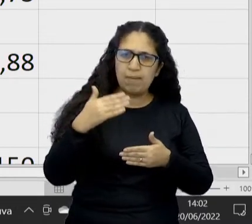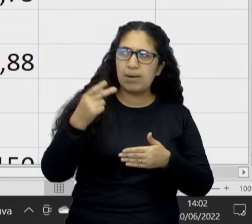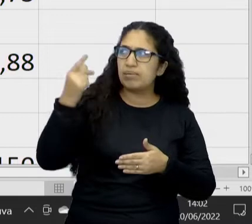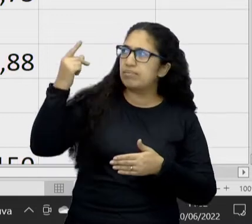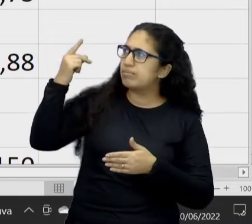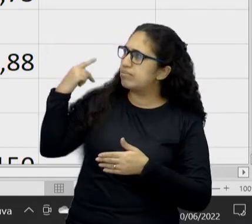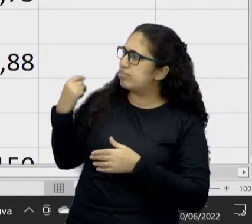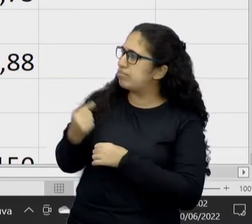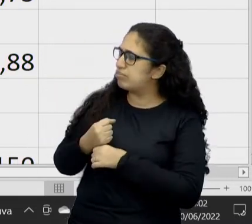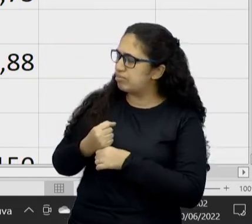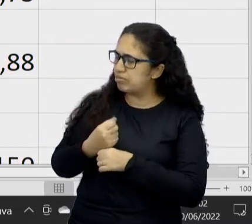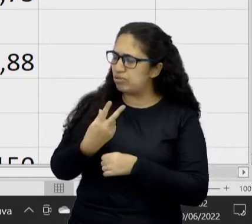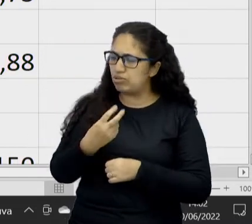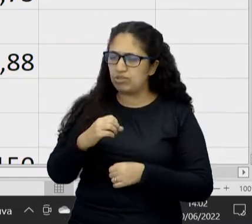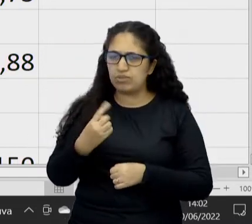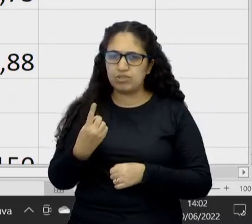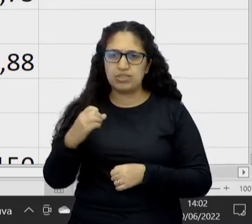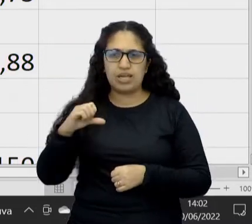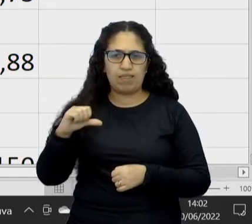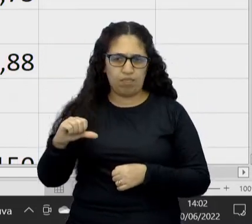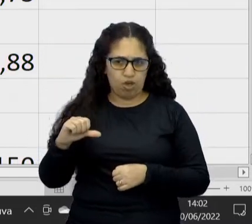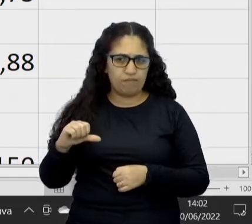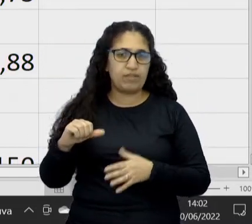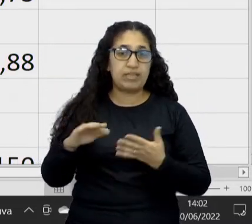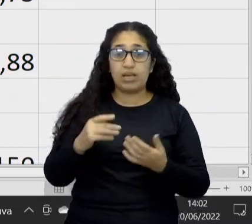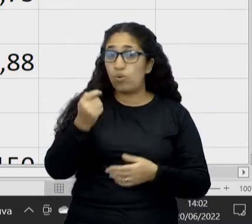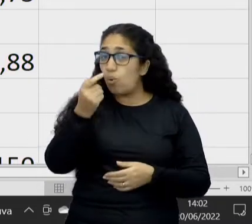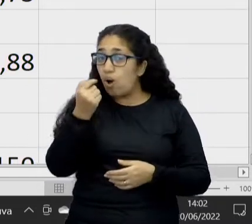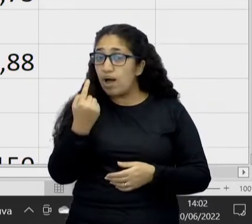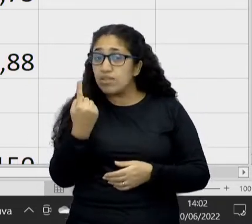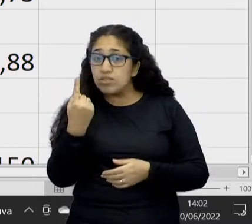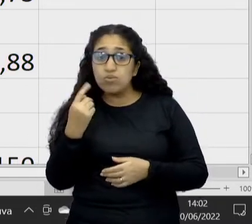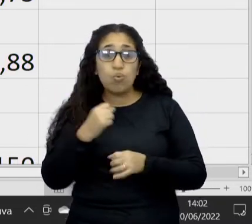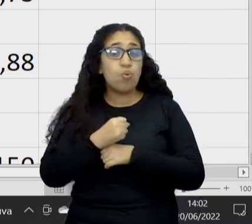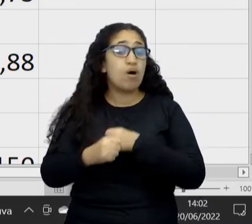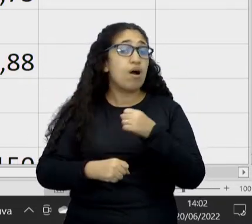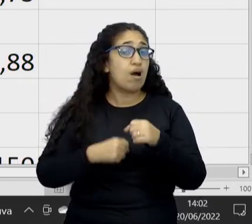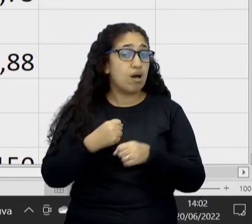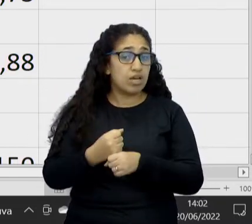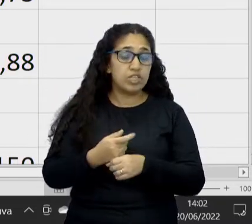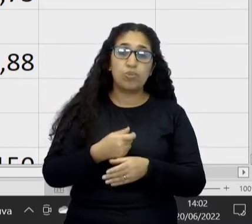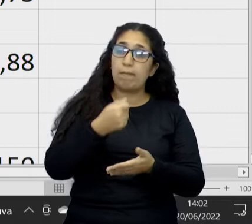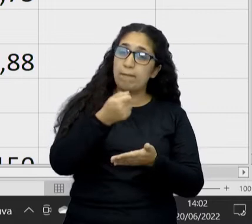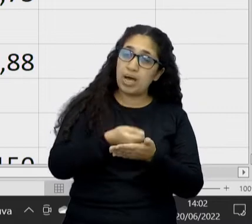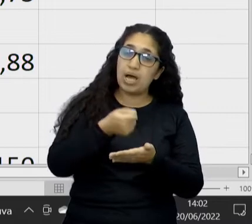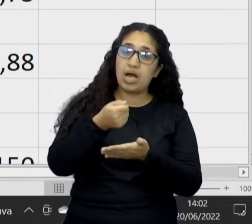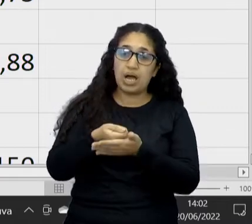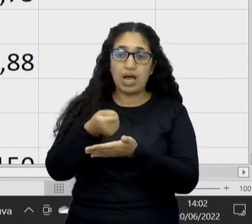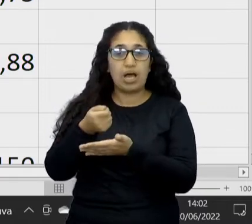2019. Então ela teve aí quase um ano para ir pagando esses R$2.000 por mês.